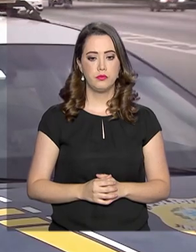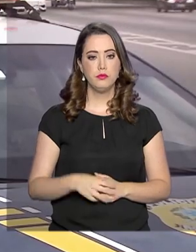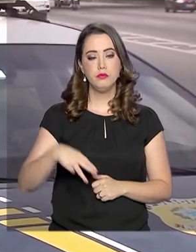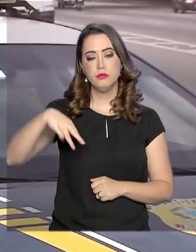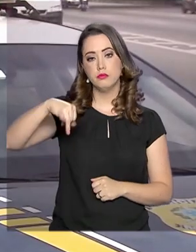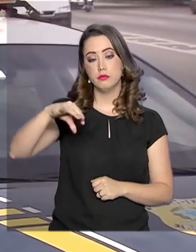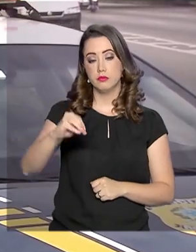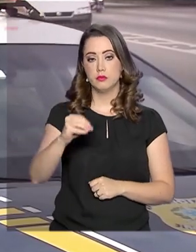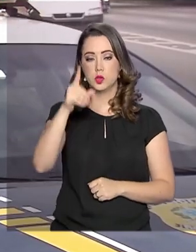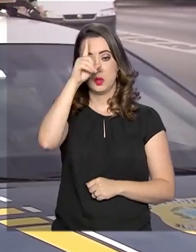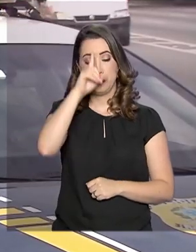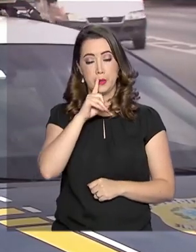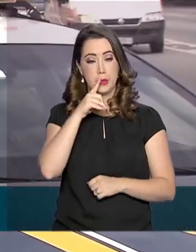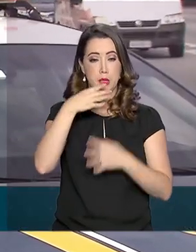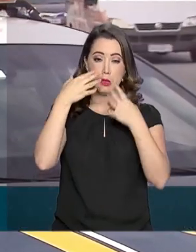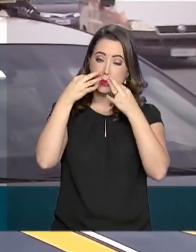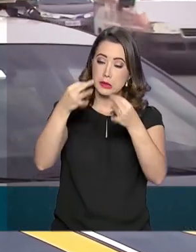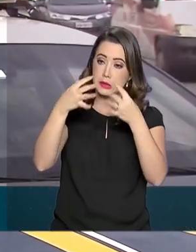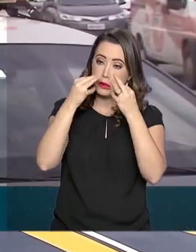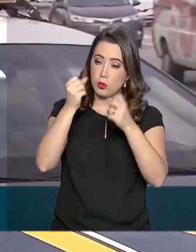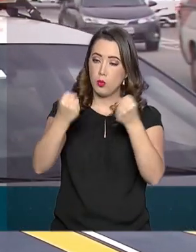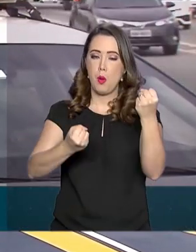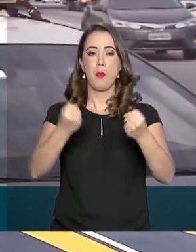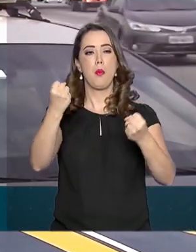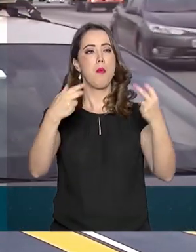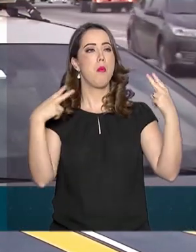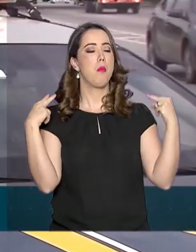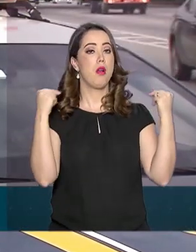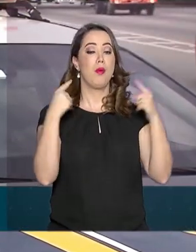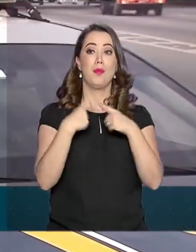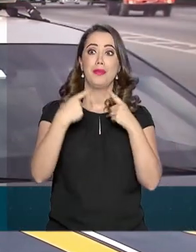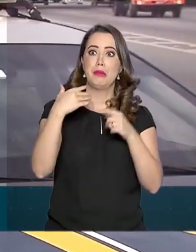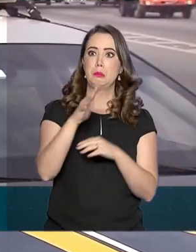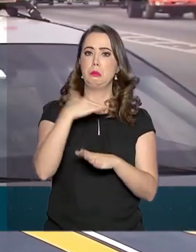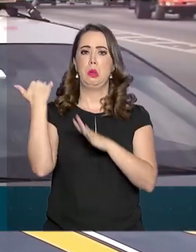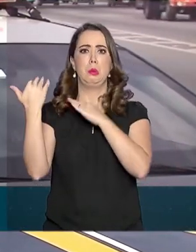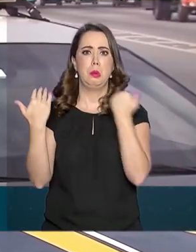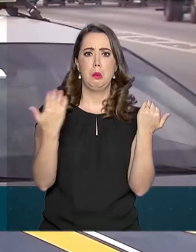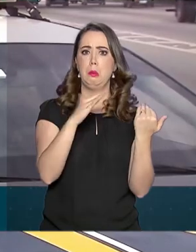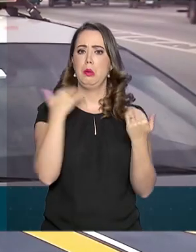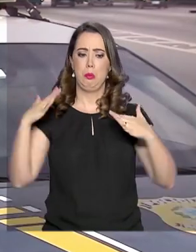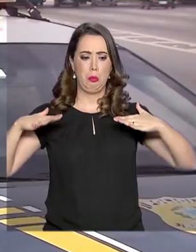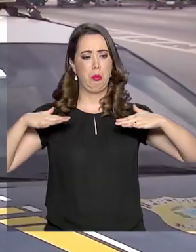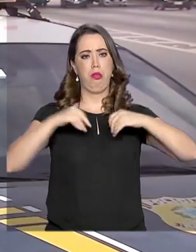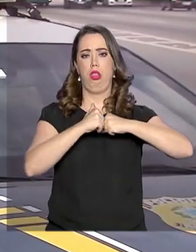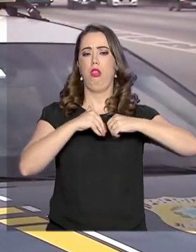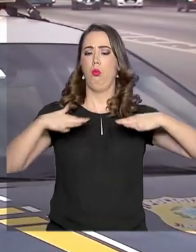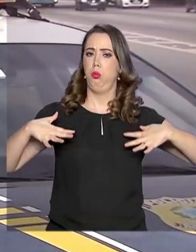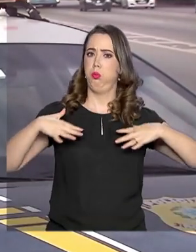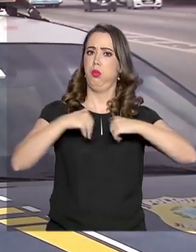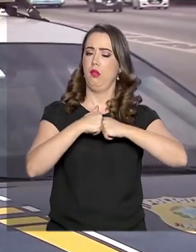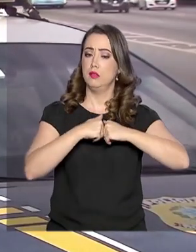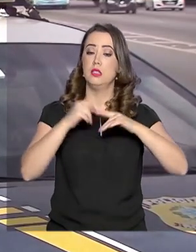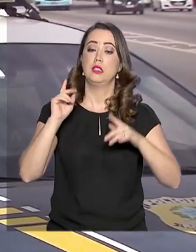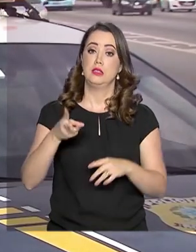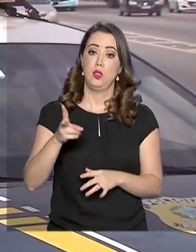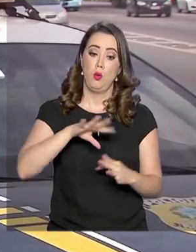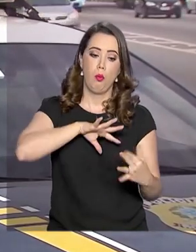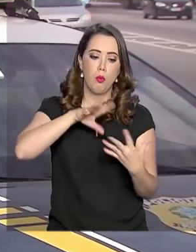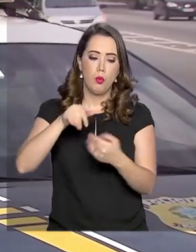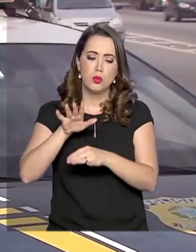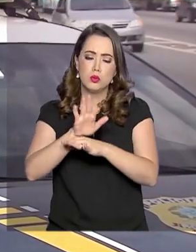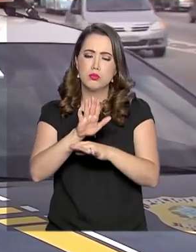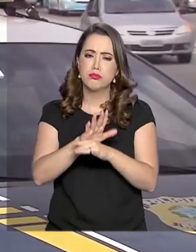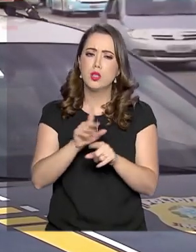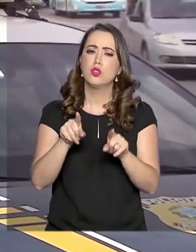O Maio Amarelo tem como objetivo chamar a atenção dos motoristas para as mortes e acidentes no trânsito. É um movimento mundial apoiado pela Polícia